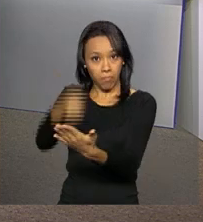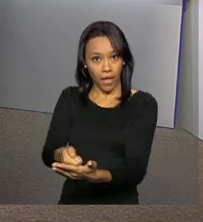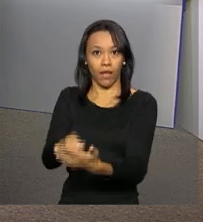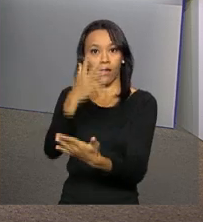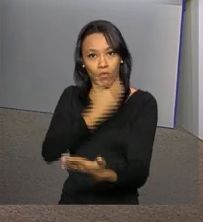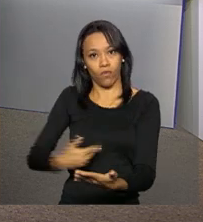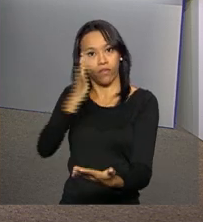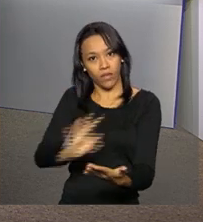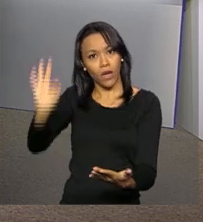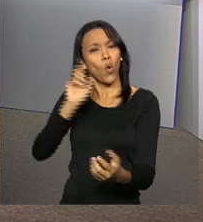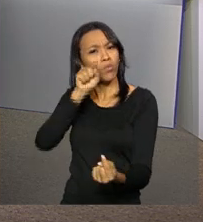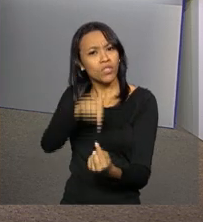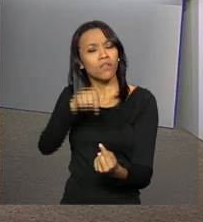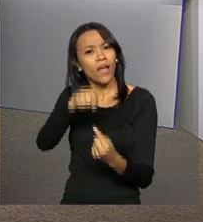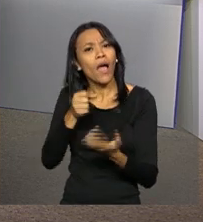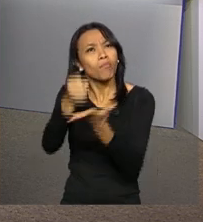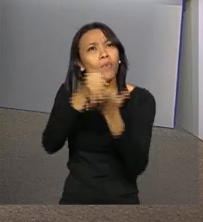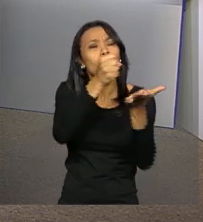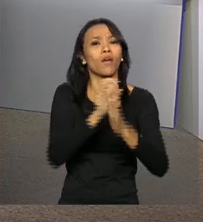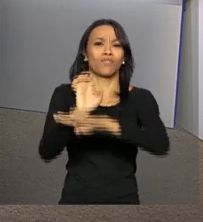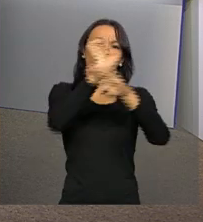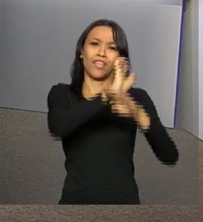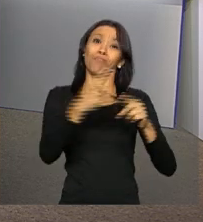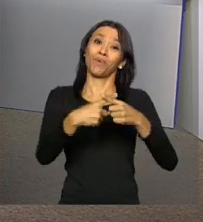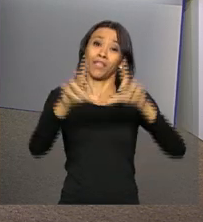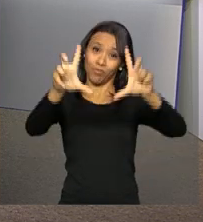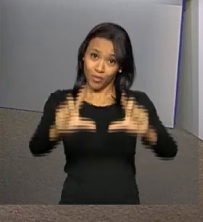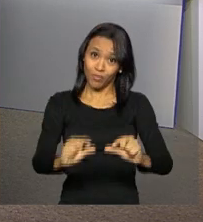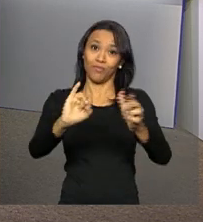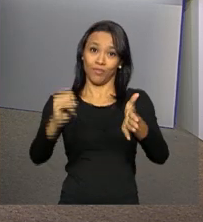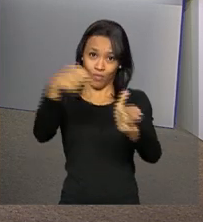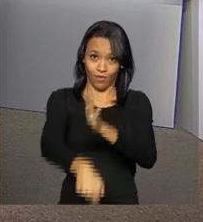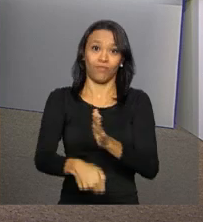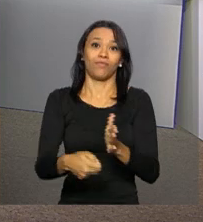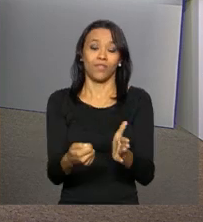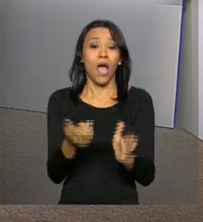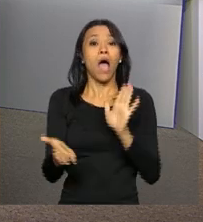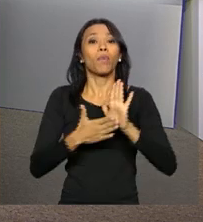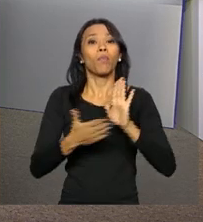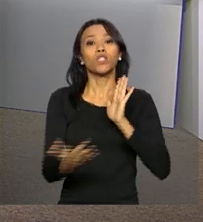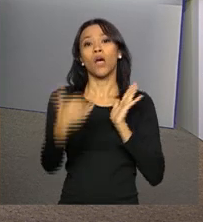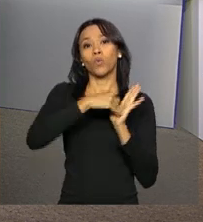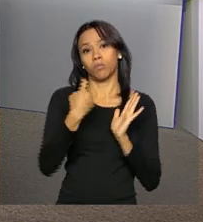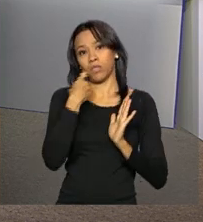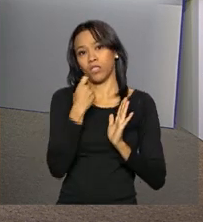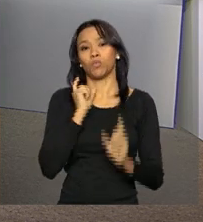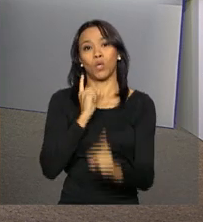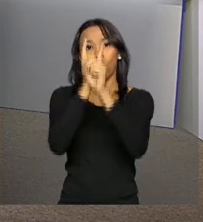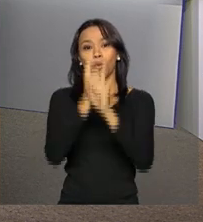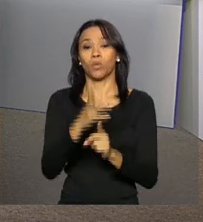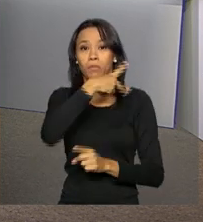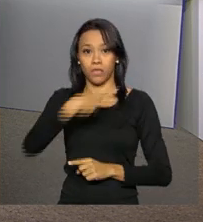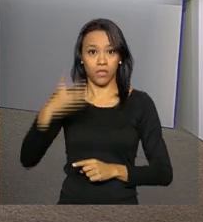auxiliar os estados nesse momento em que ocorre queda de receita. A proposta foi apresentada na última sexta-feira, durante o encontro da